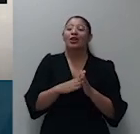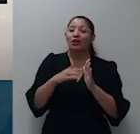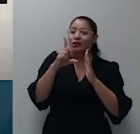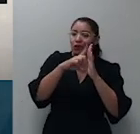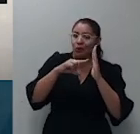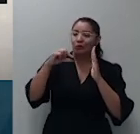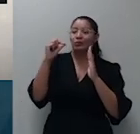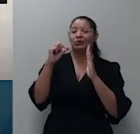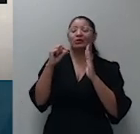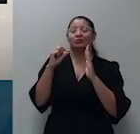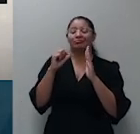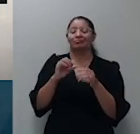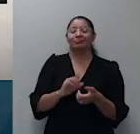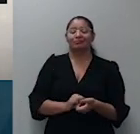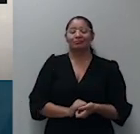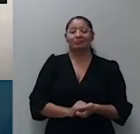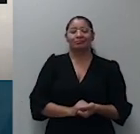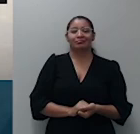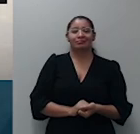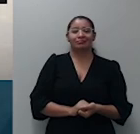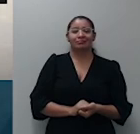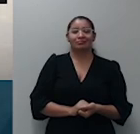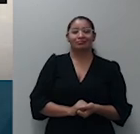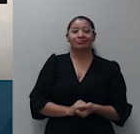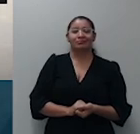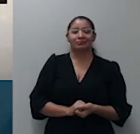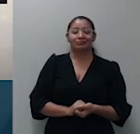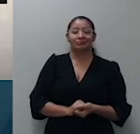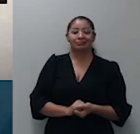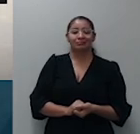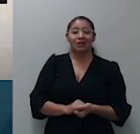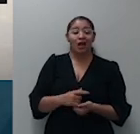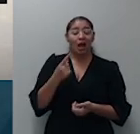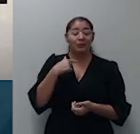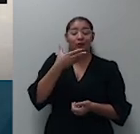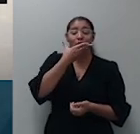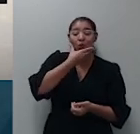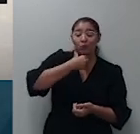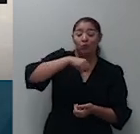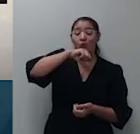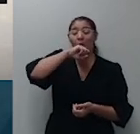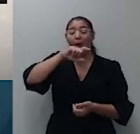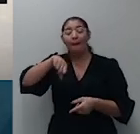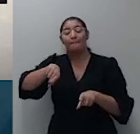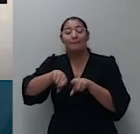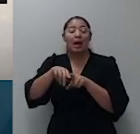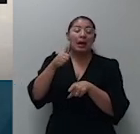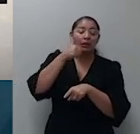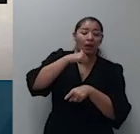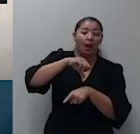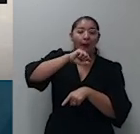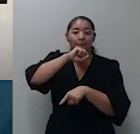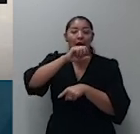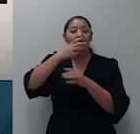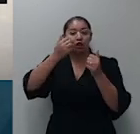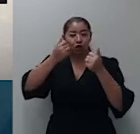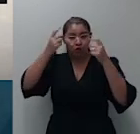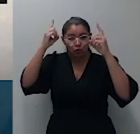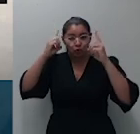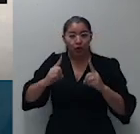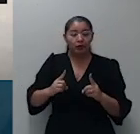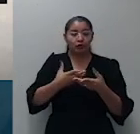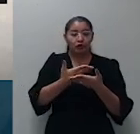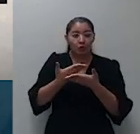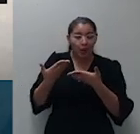a titularidade do poder familiar é dos pais 1630 do Código Civil independente ser na vigência